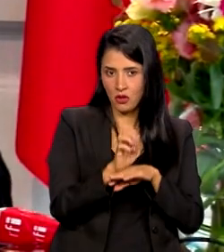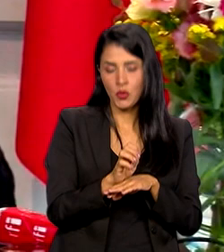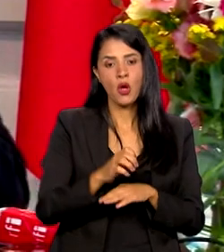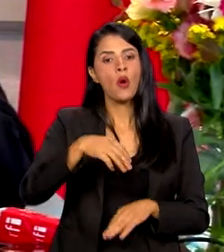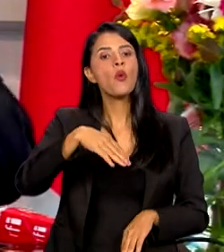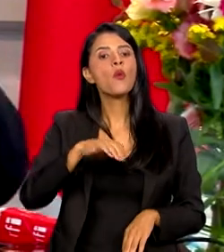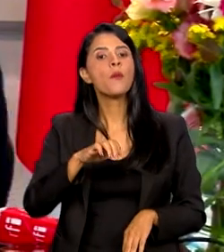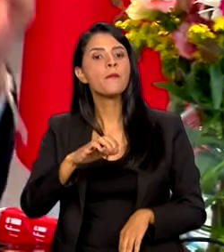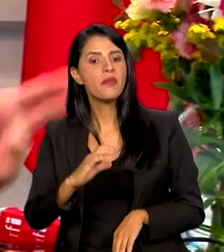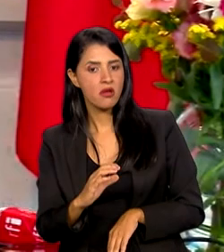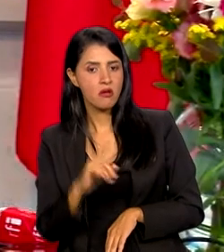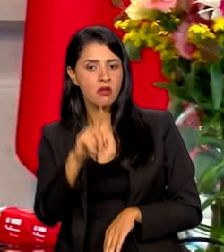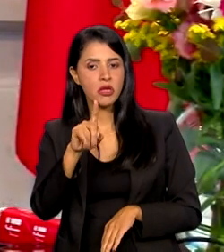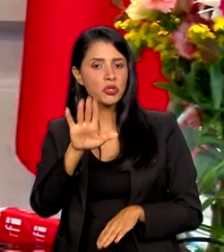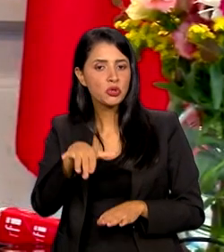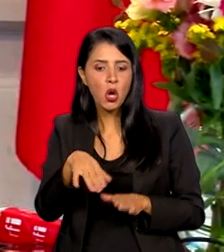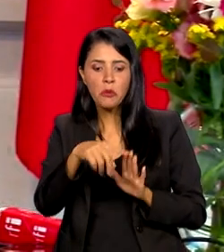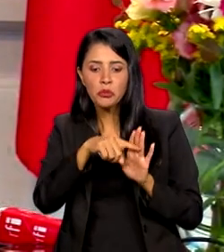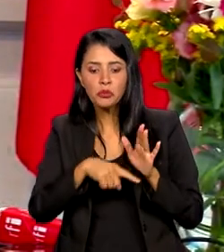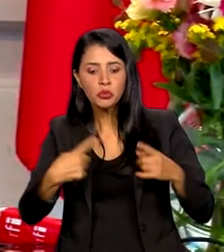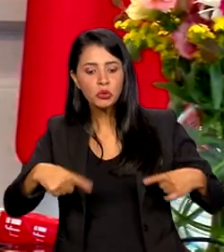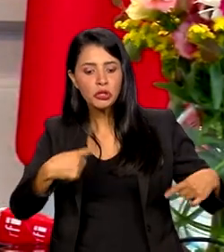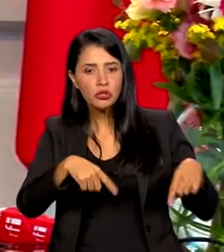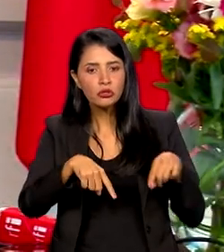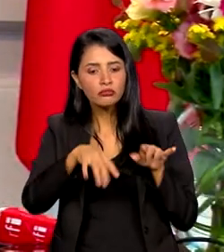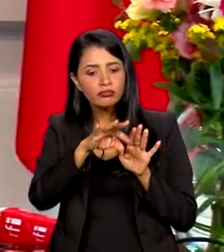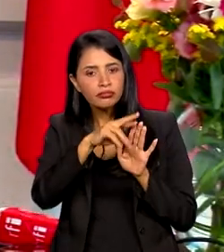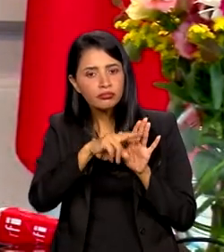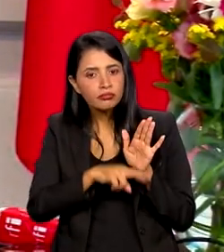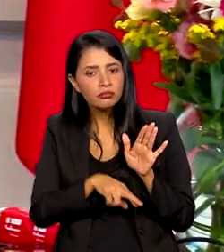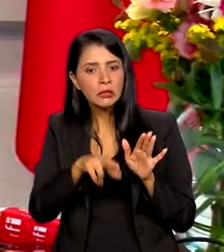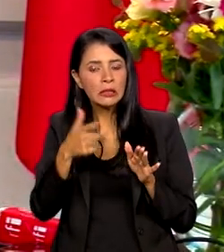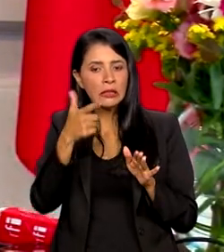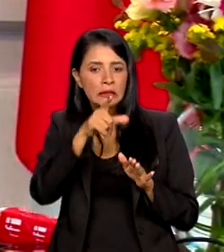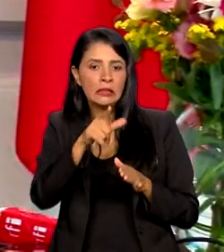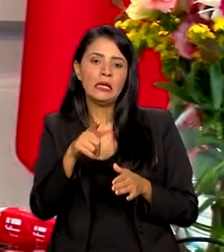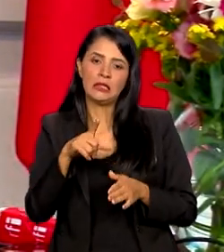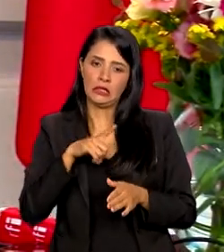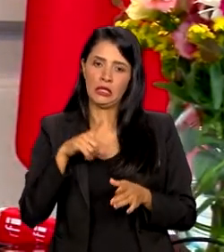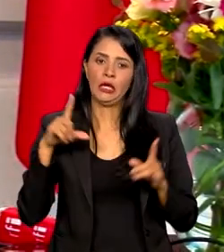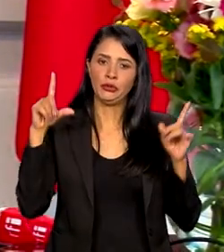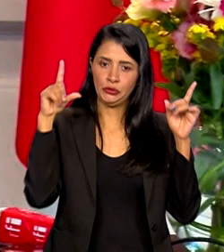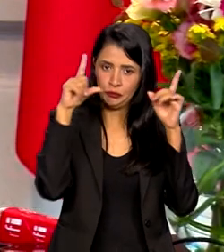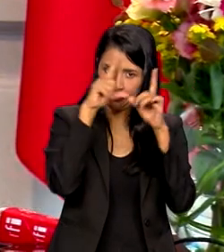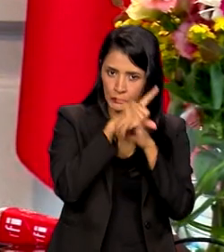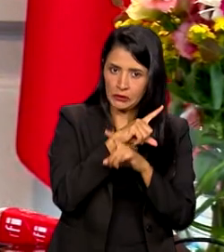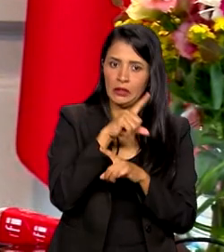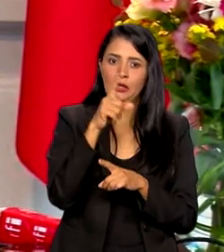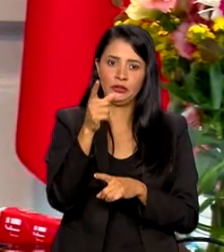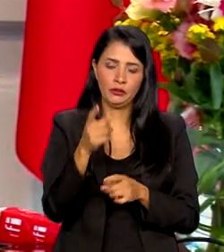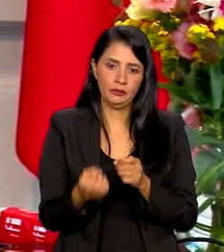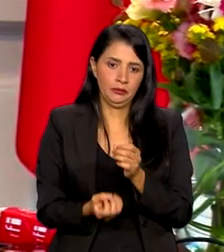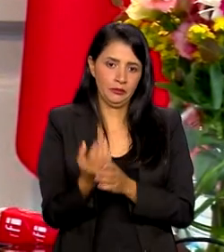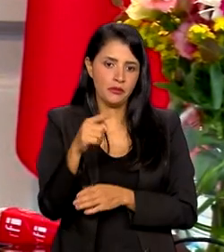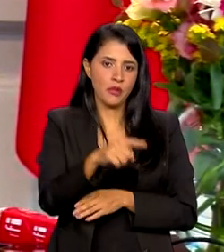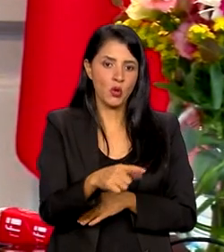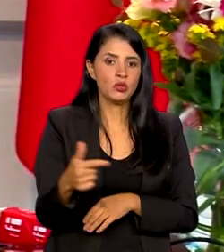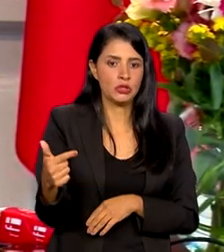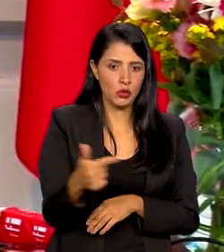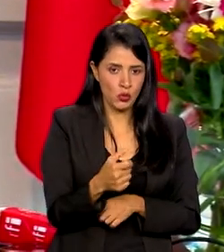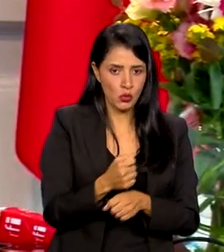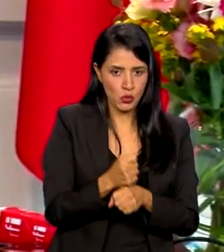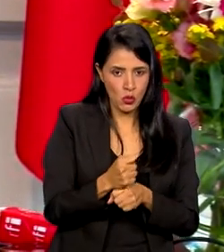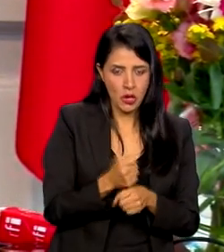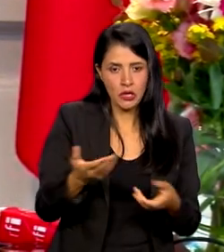responsabilidade de conduzir a política. Há problemas na implantação, nós estamos no segundo ano da implantação